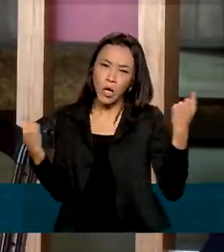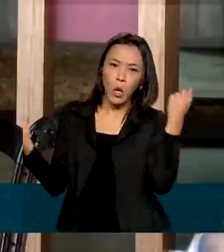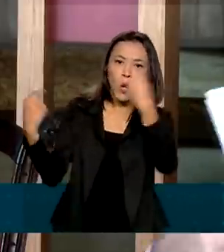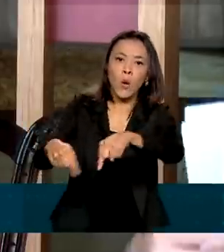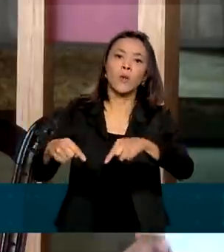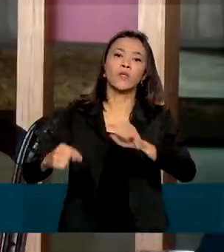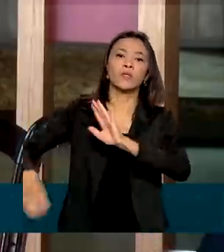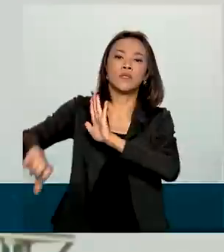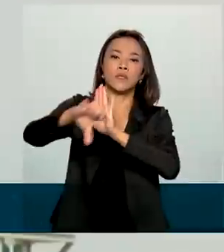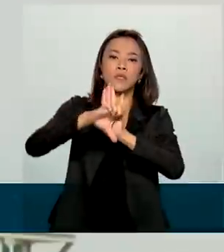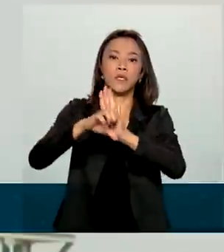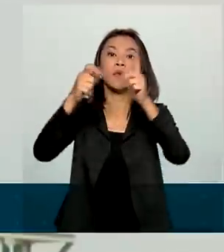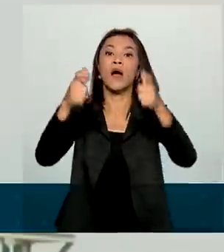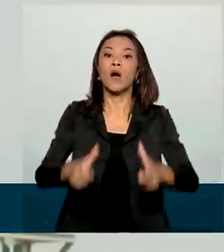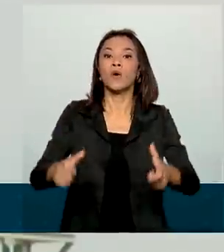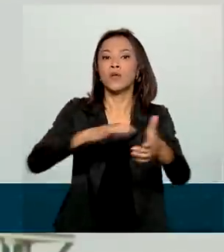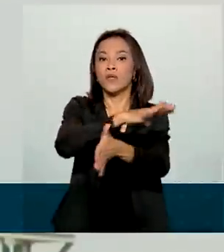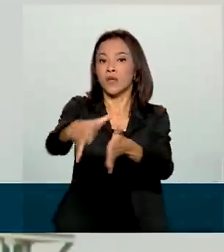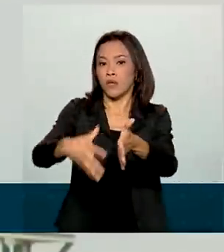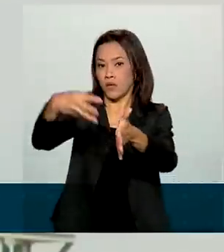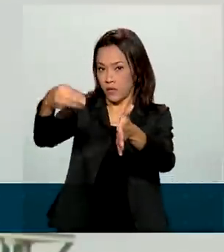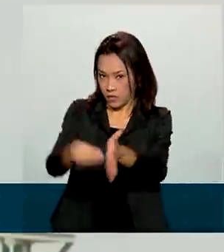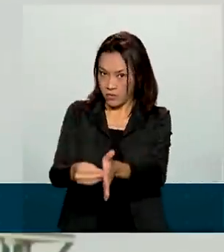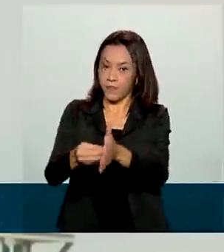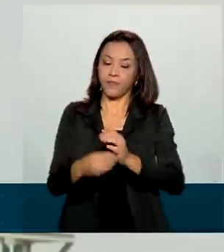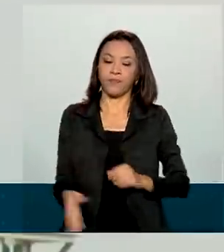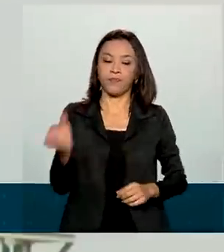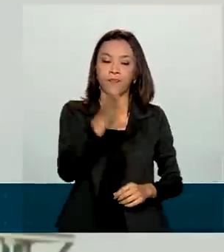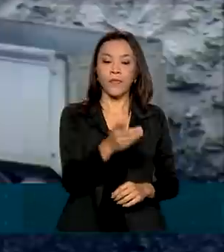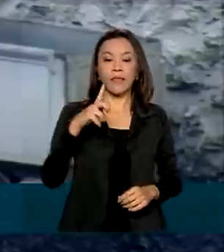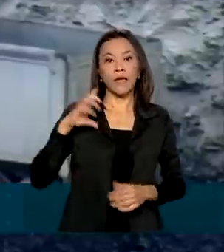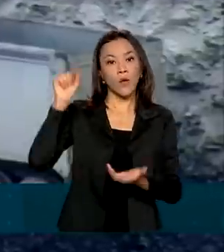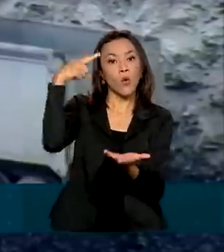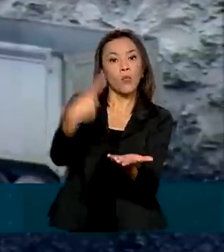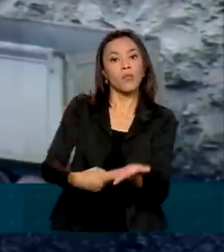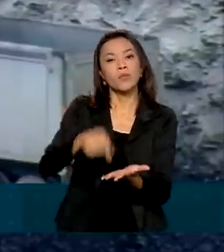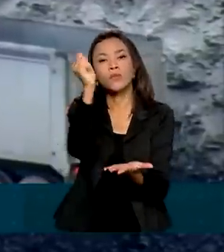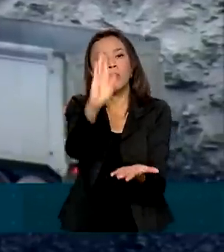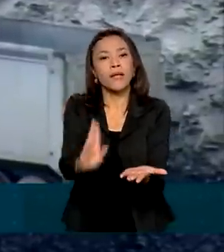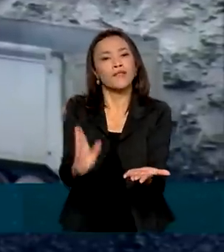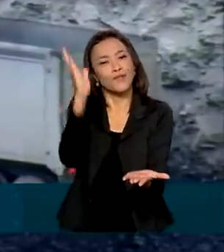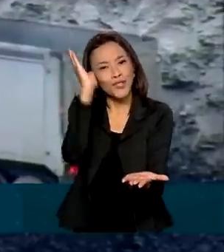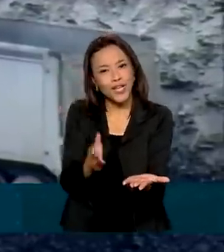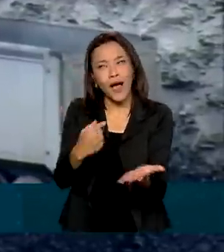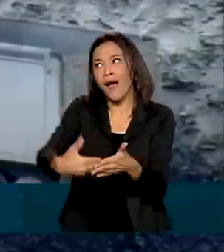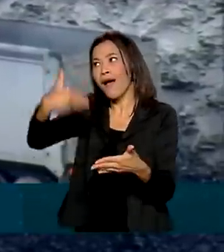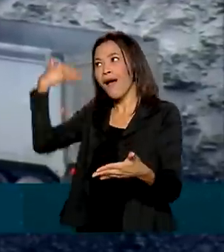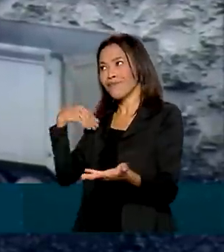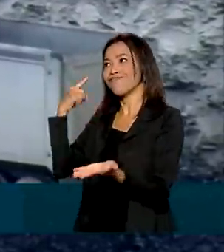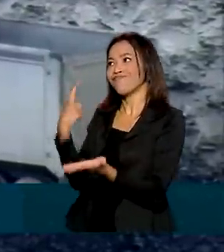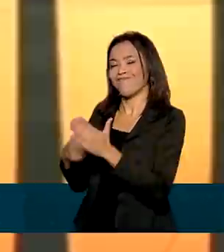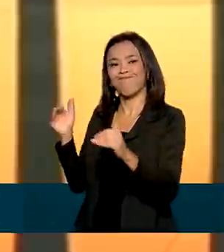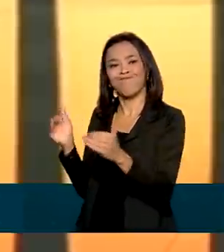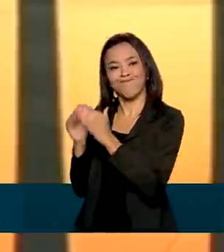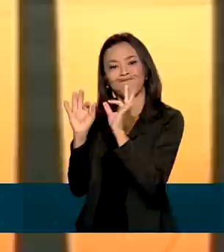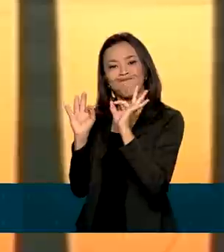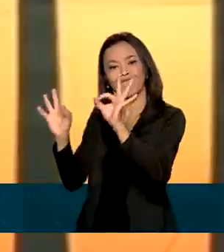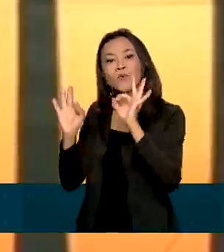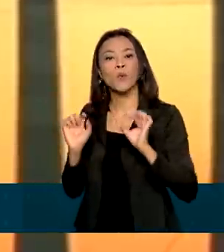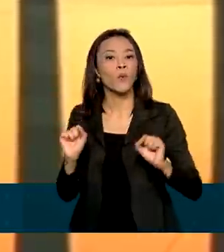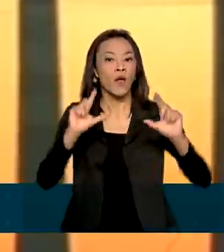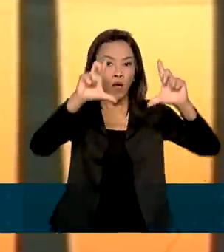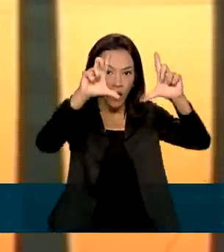especialmente na Amazônia. Também estão entre os compromissos do Brasil firmados na COP26 a redução das